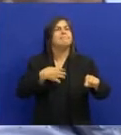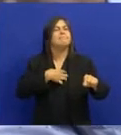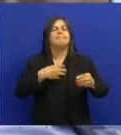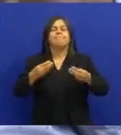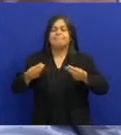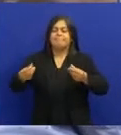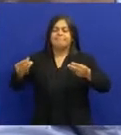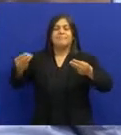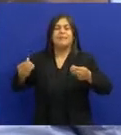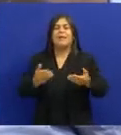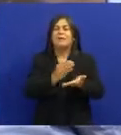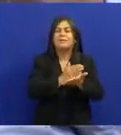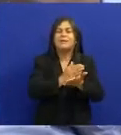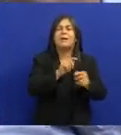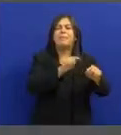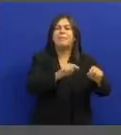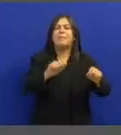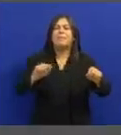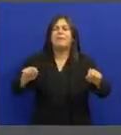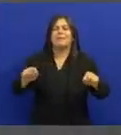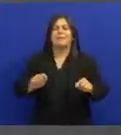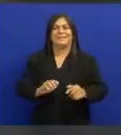do piano Para quem está iniciando